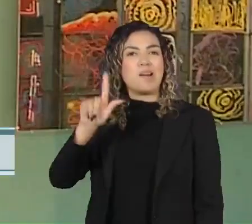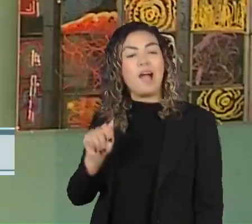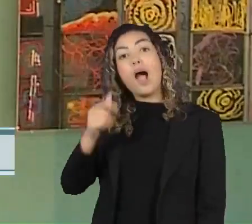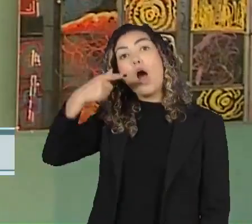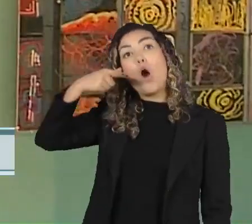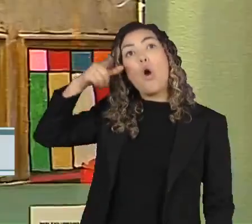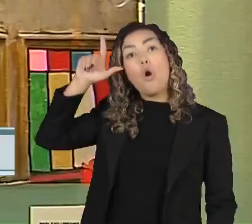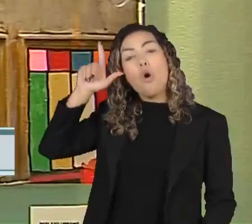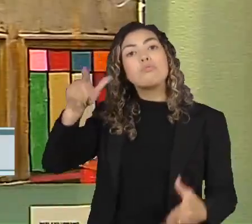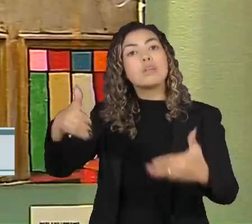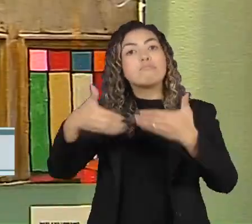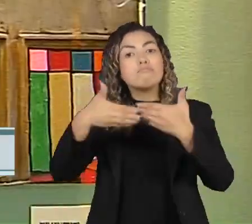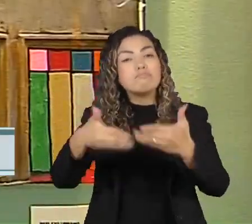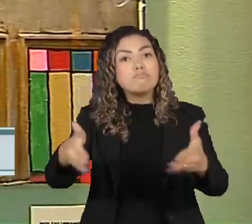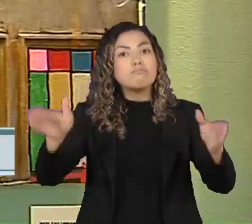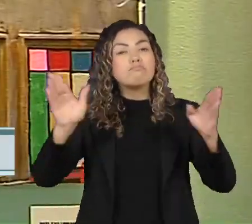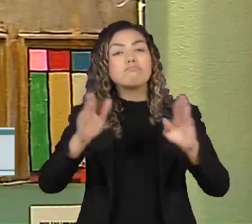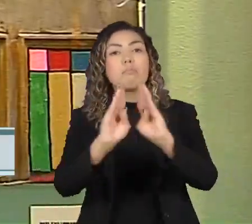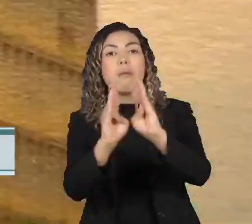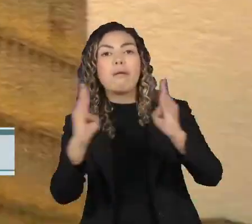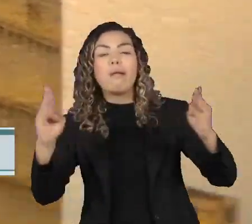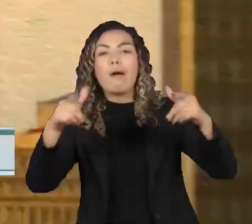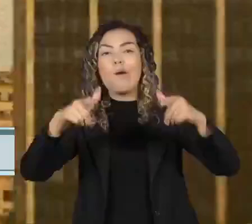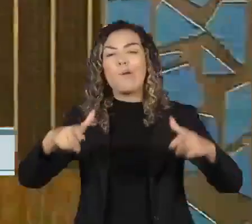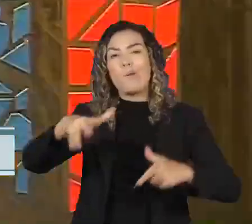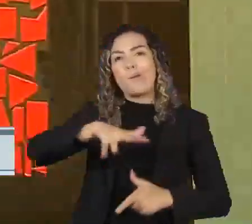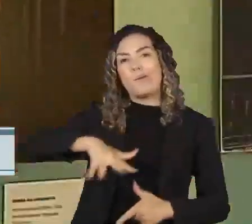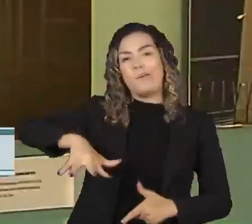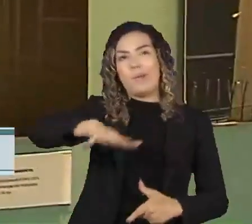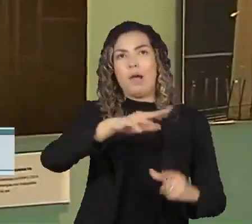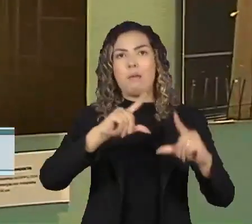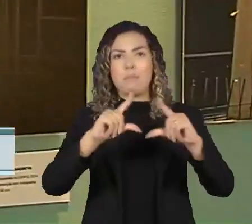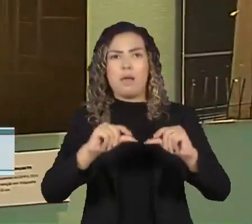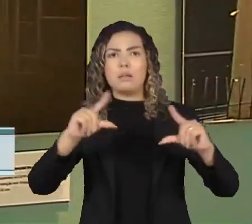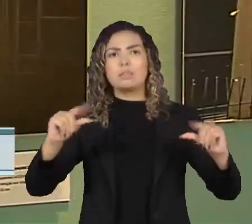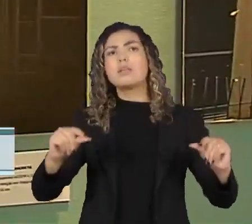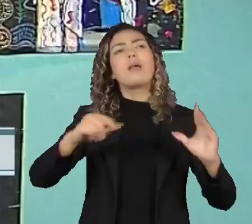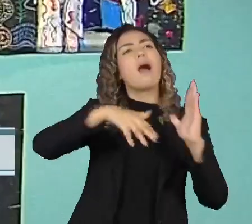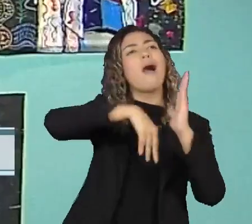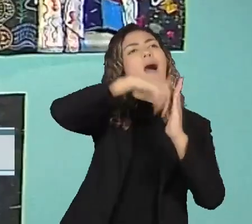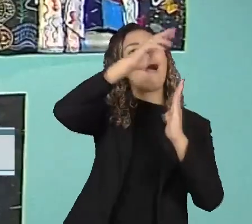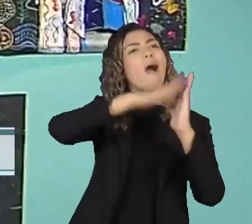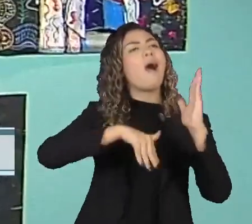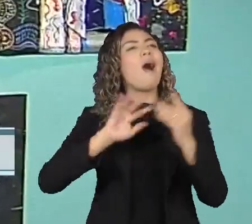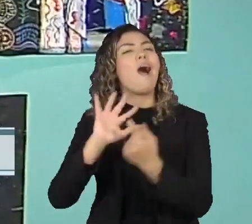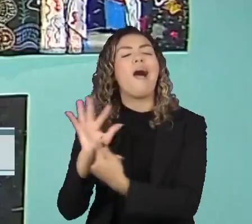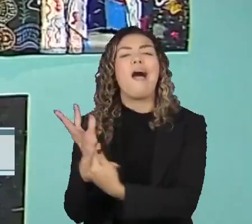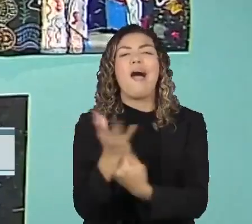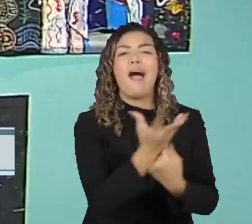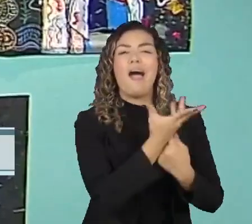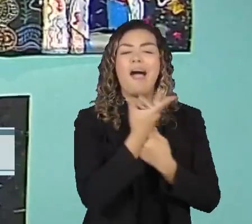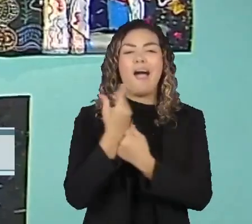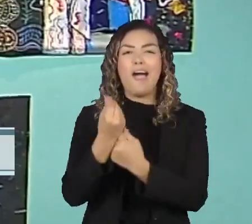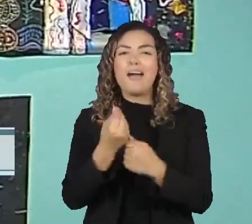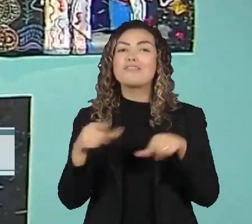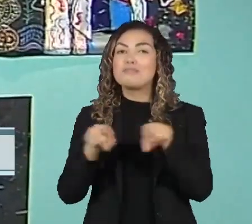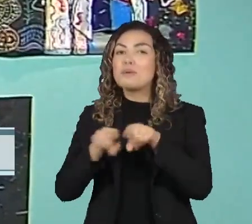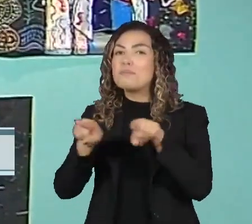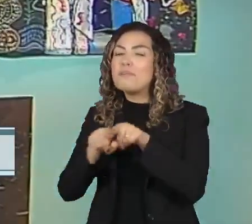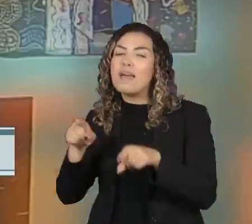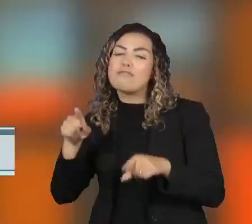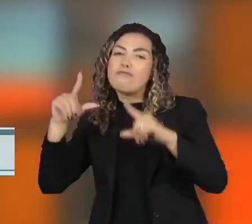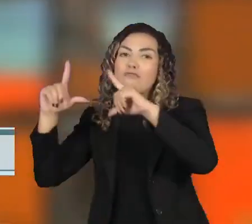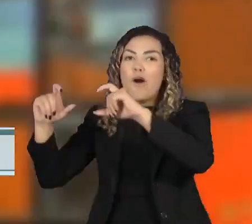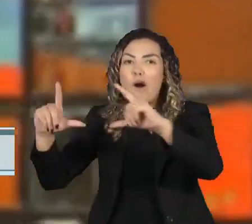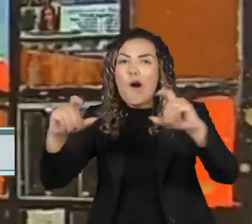ontem na Biblioteca Nacional em Brasília. As obras misturam fotografia com artes plásticas e criam intervenções